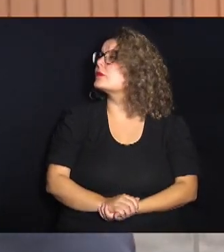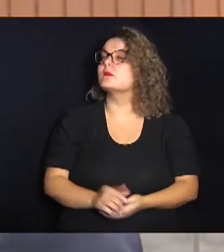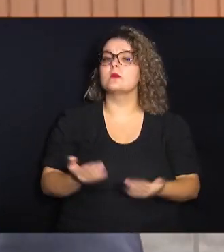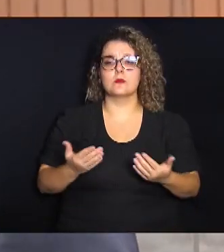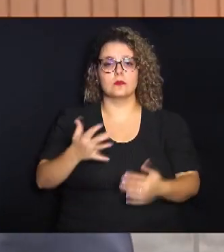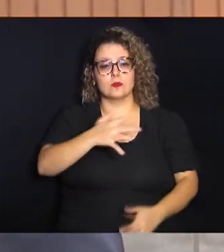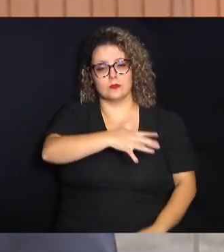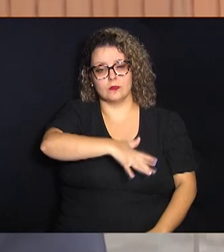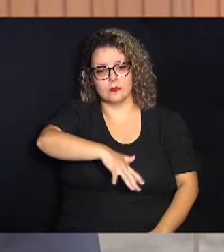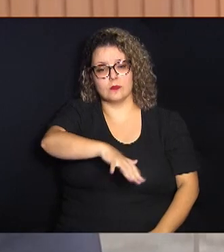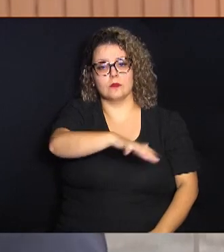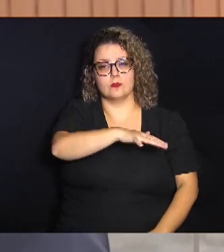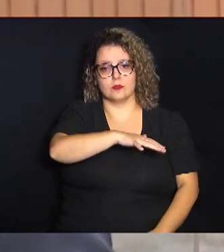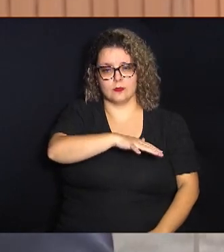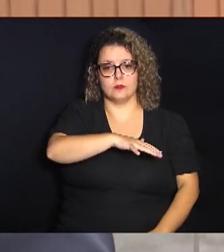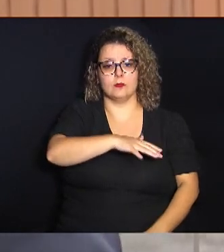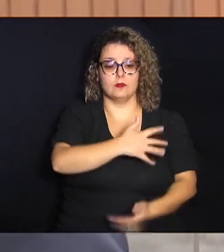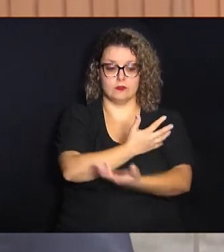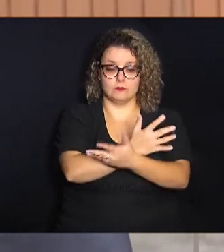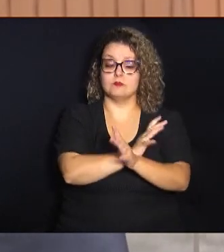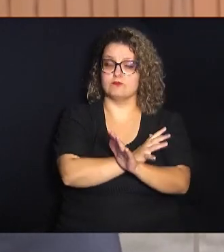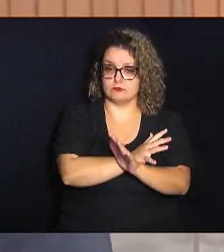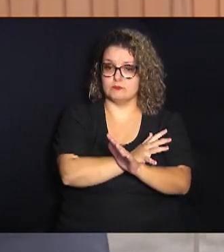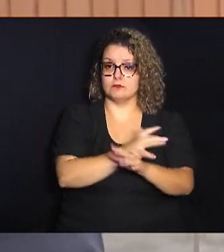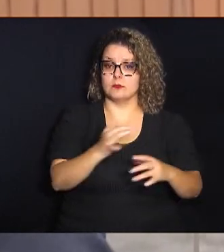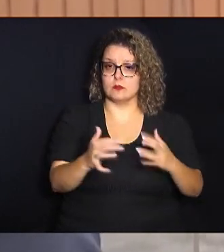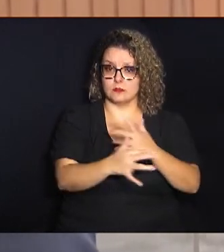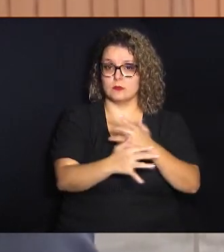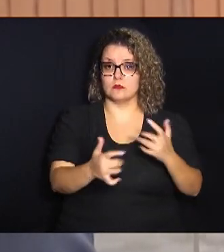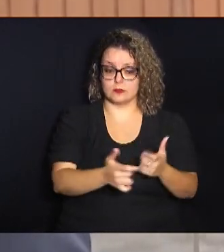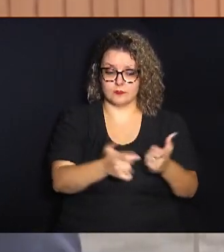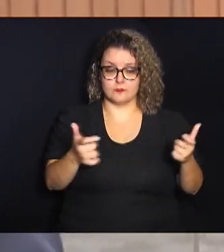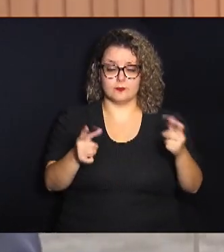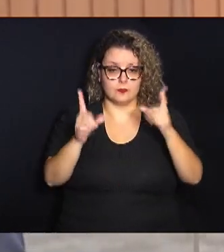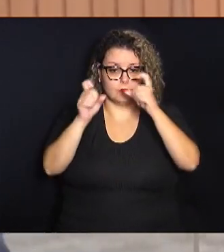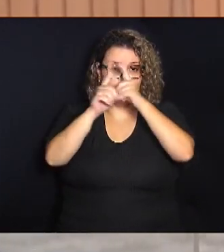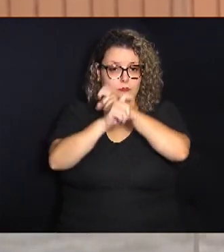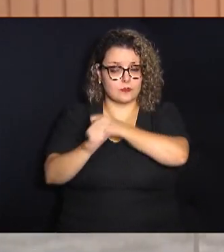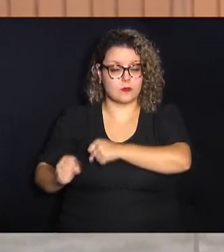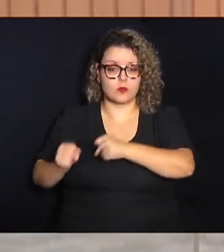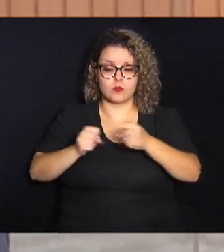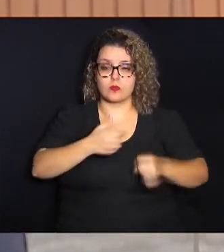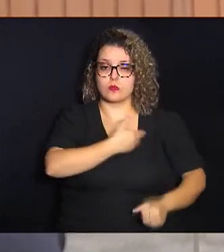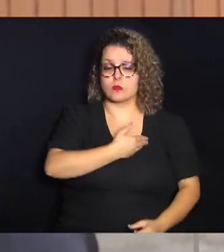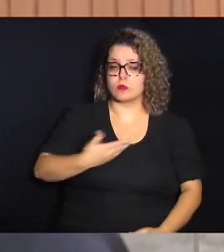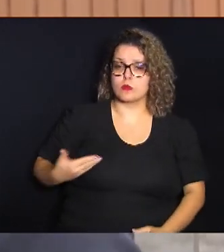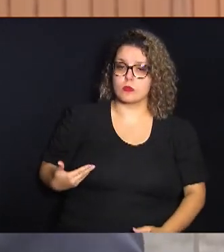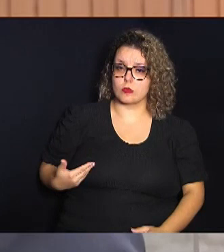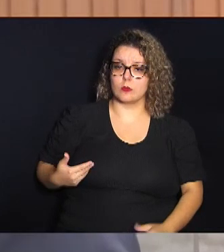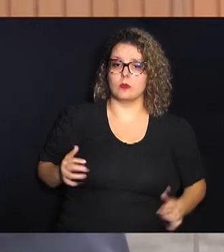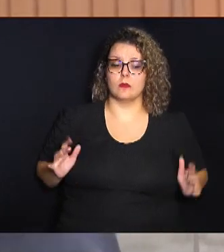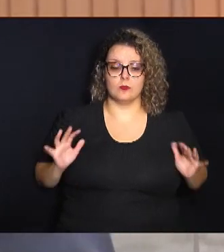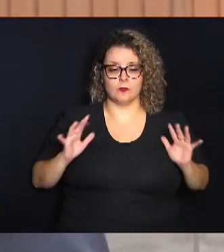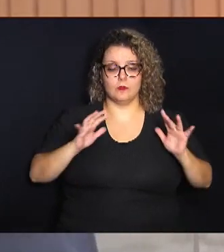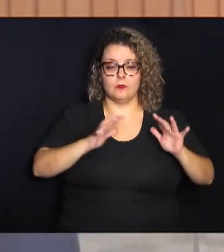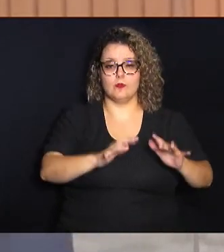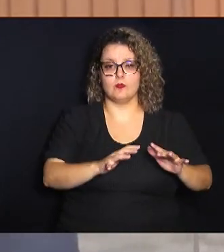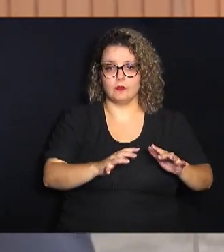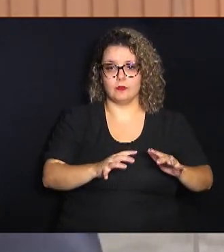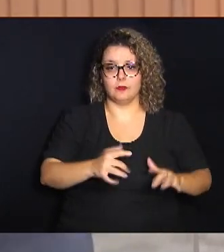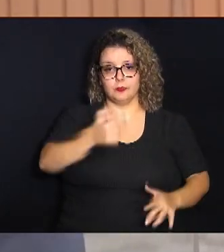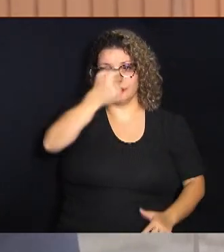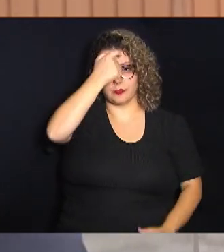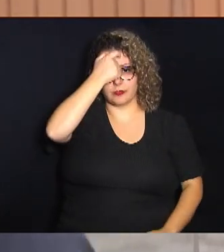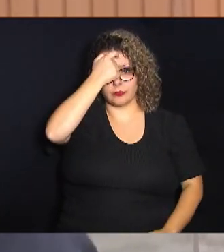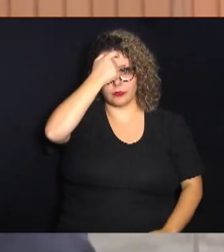ali que acaba sendo um vazio urbano e um dos grandes desafios do poder público é trazer a urbanização de forma consciente